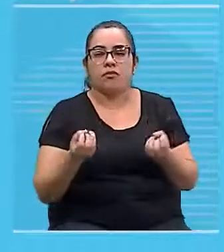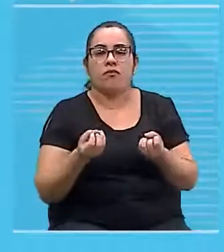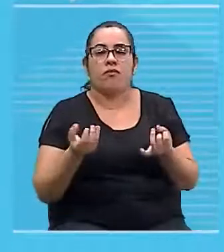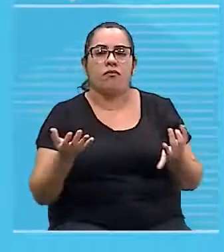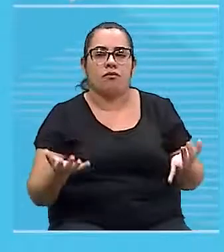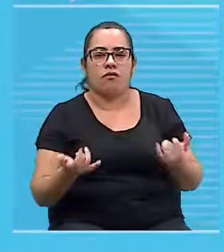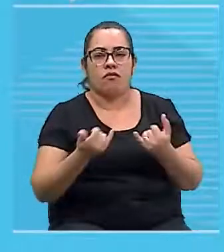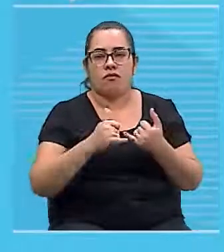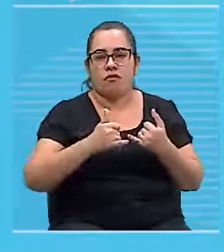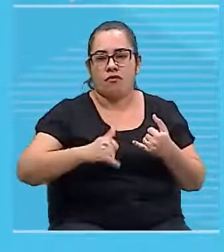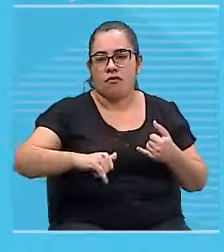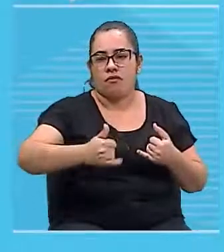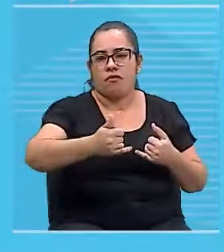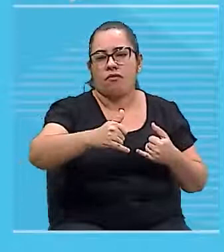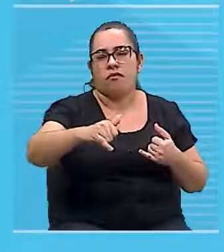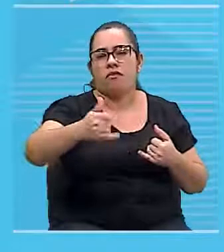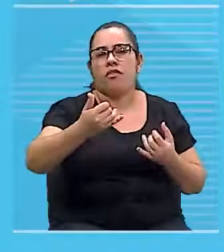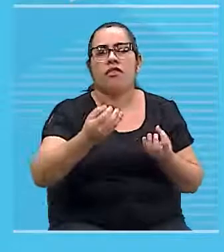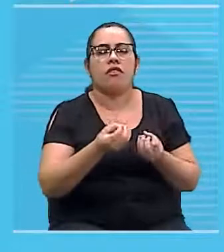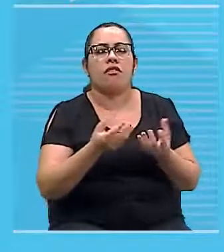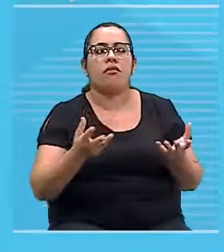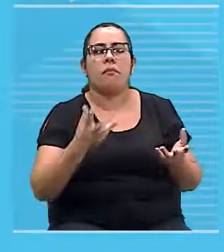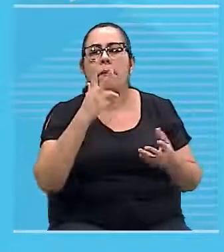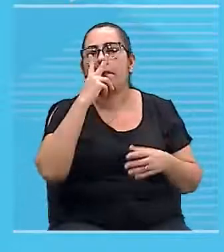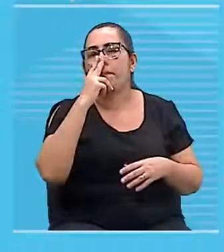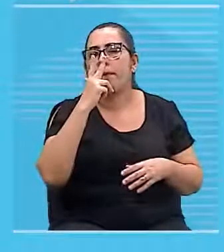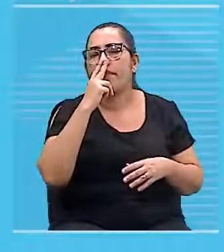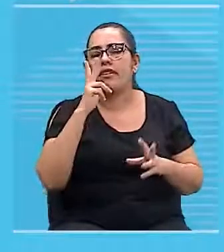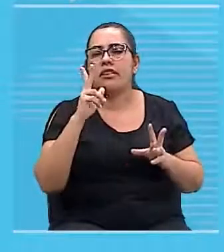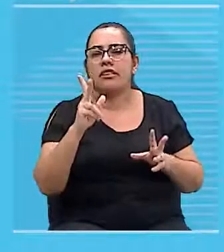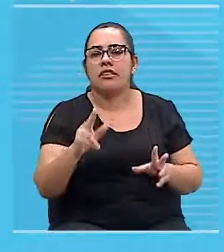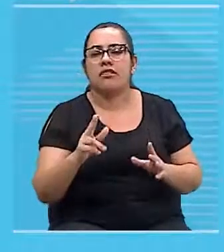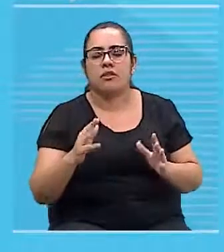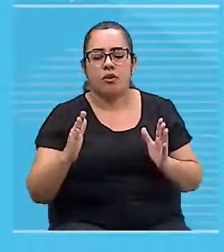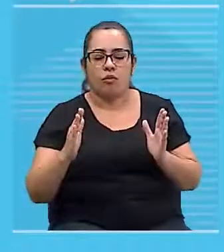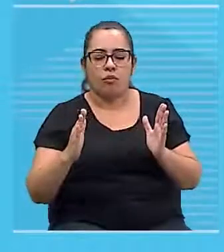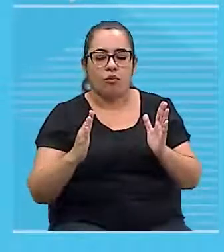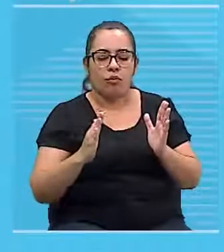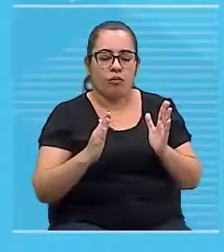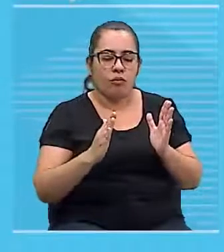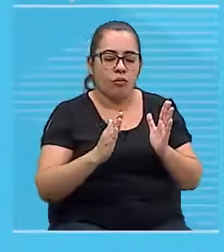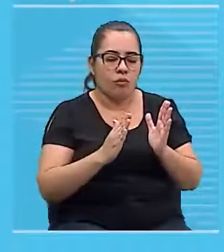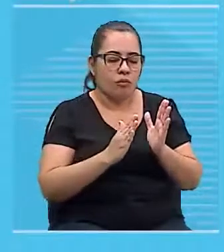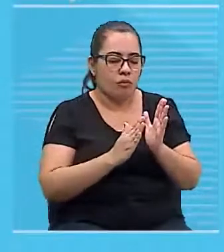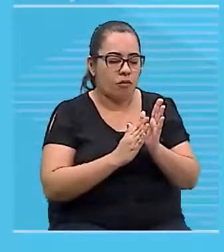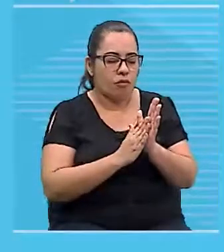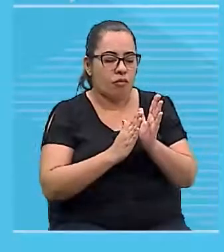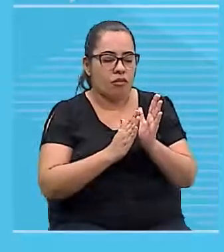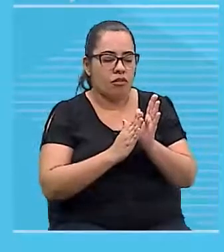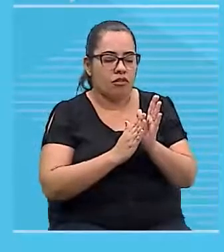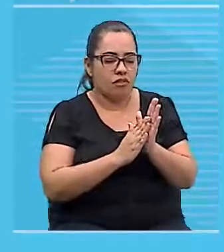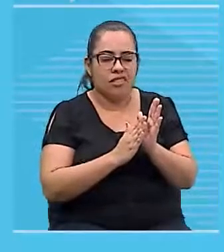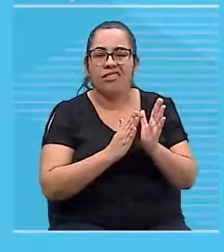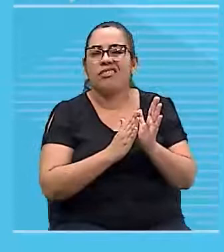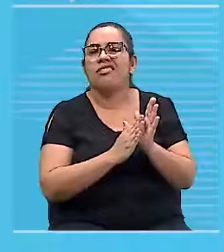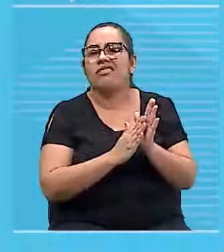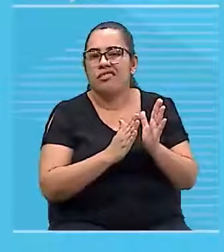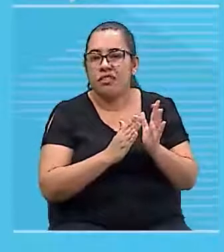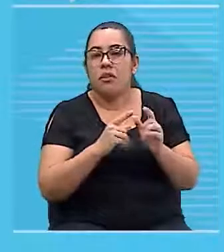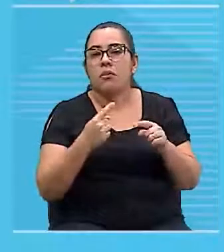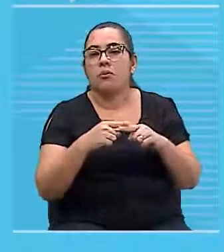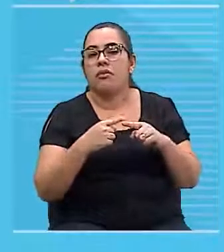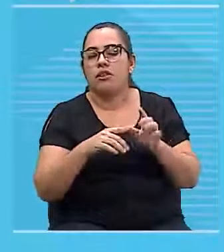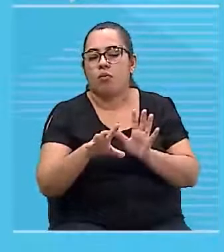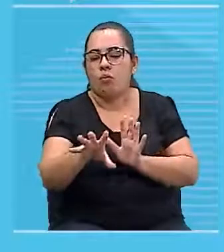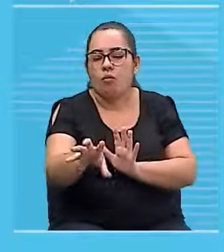vai funcionar como um imã, ele vai atrair objetos magnéticos, porque eu